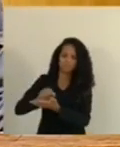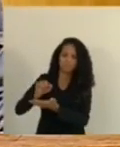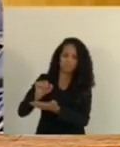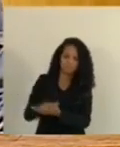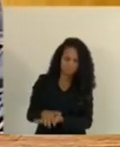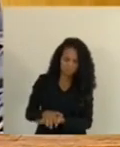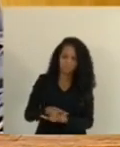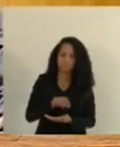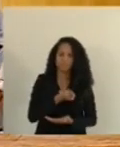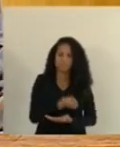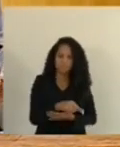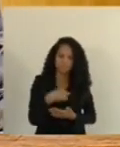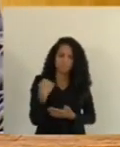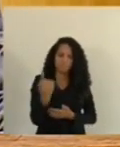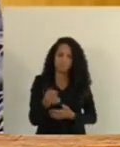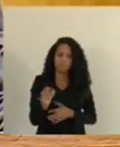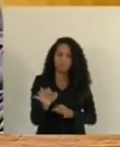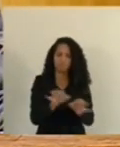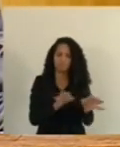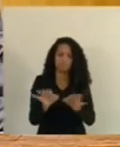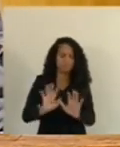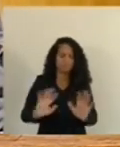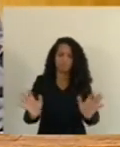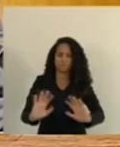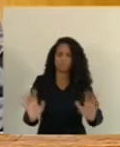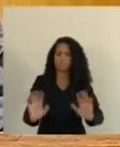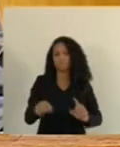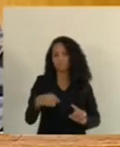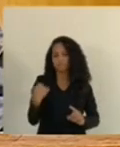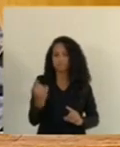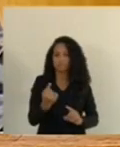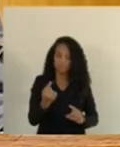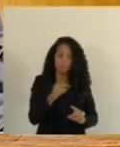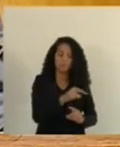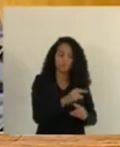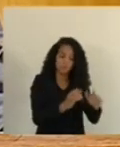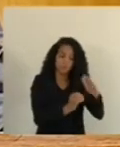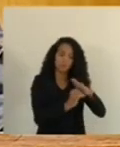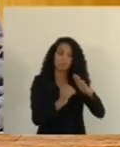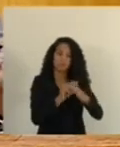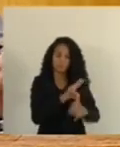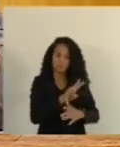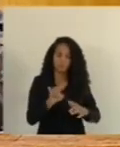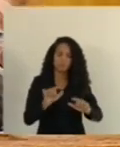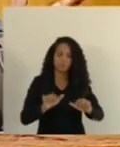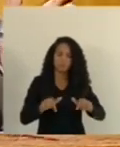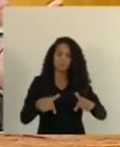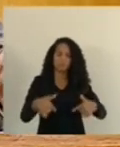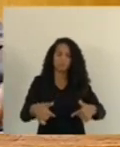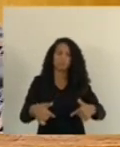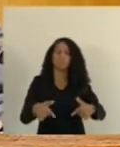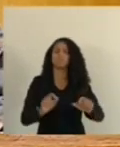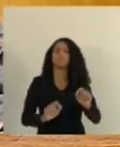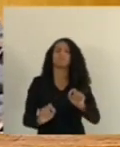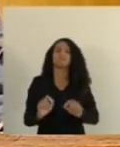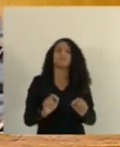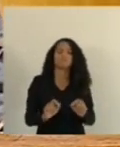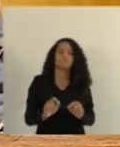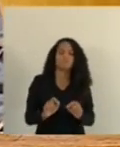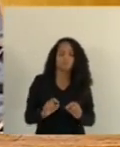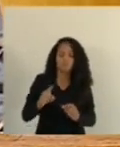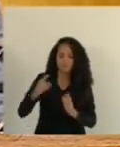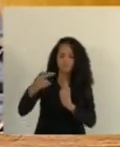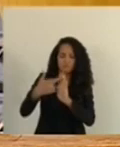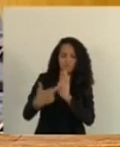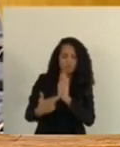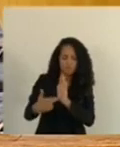nada interfere na organização disto, pois os órgãos vão fazer, o que eles vão fazer é impor as